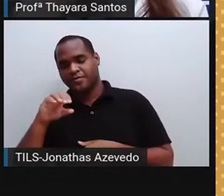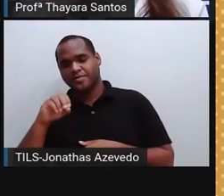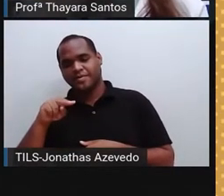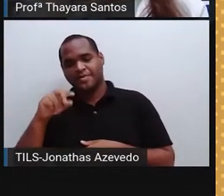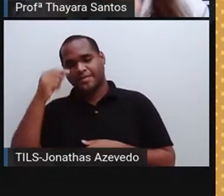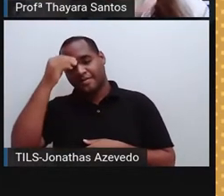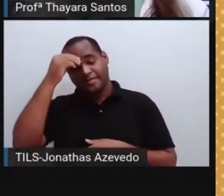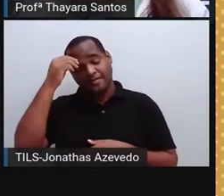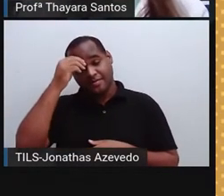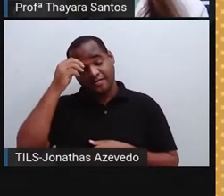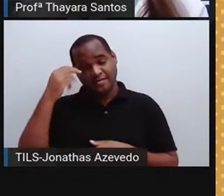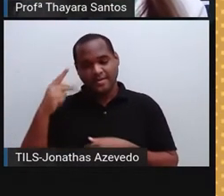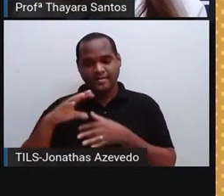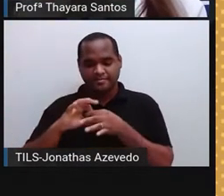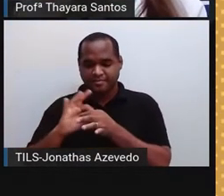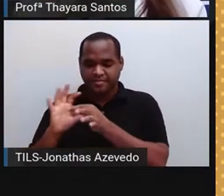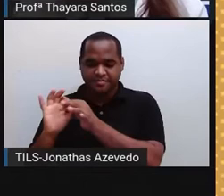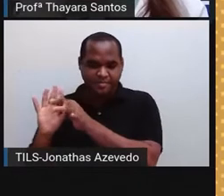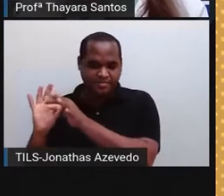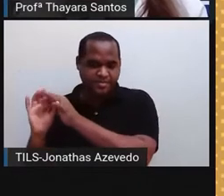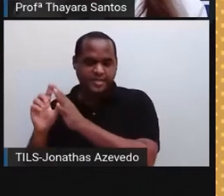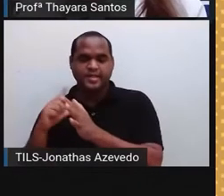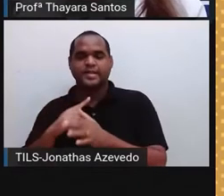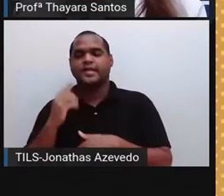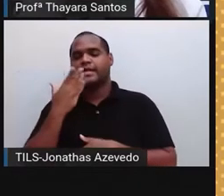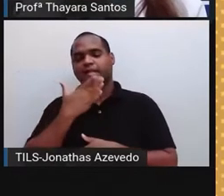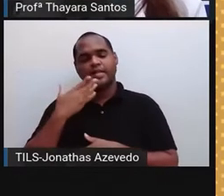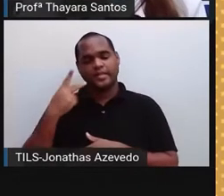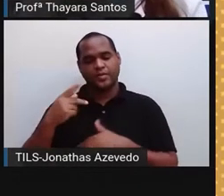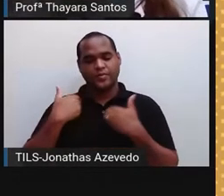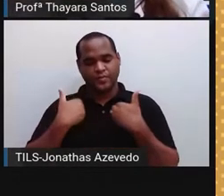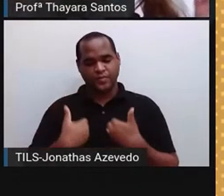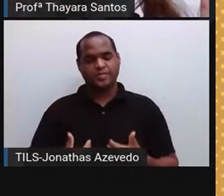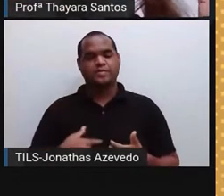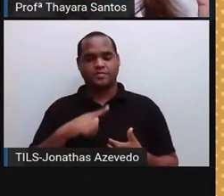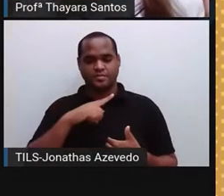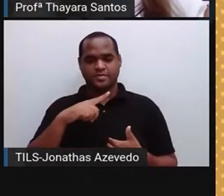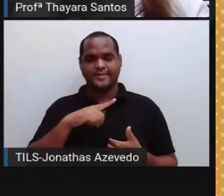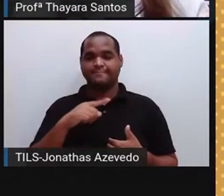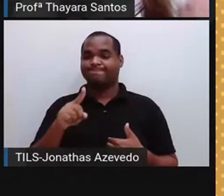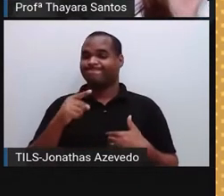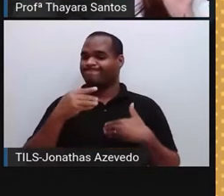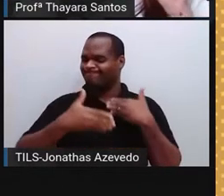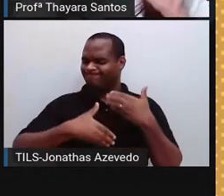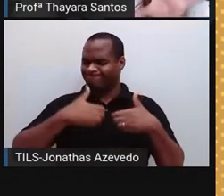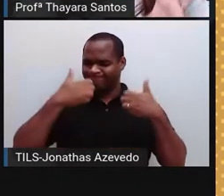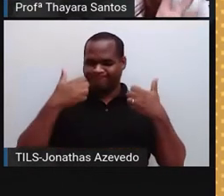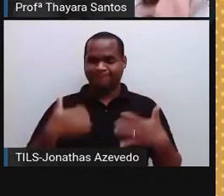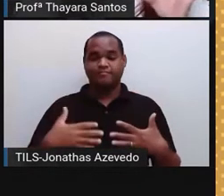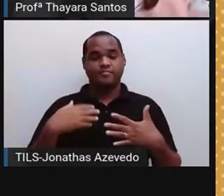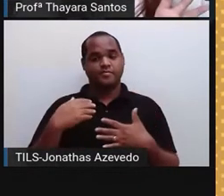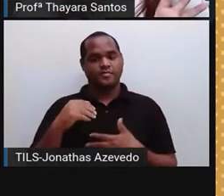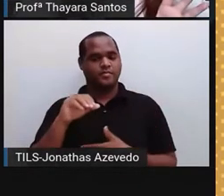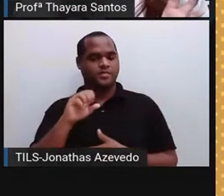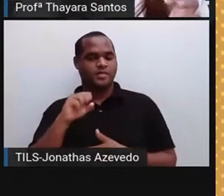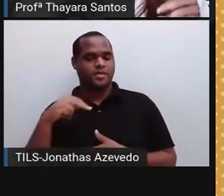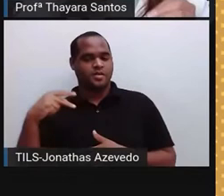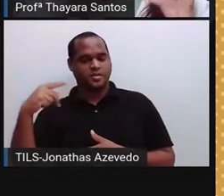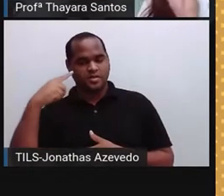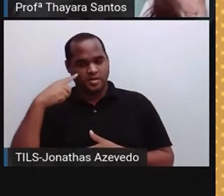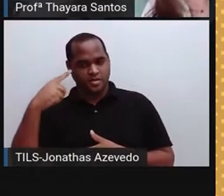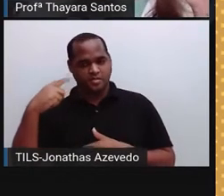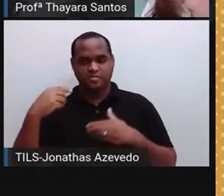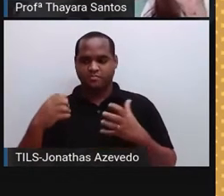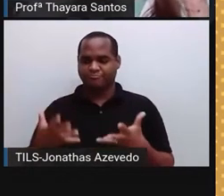Ele libera essa glicose no nosso corpo. Então, enquanto o sistema nervoso simpático, ele